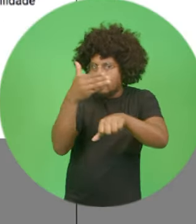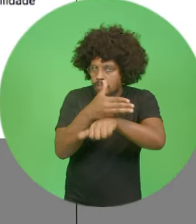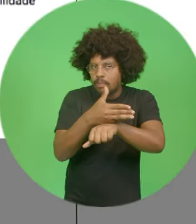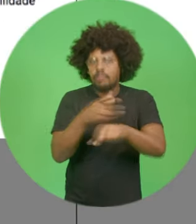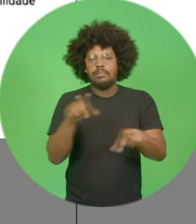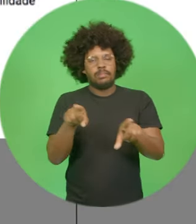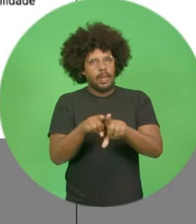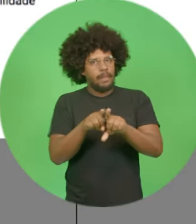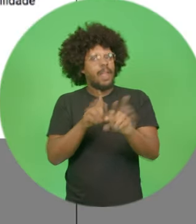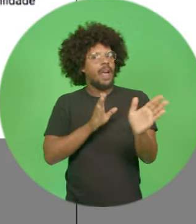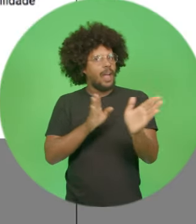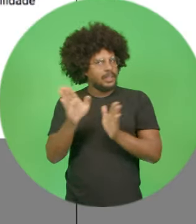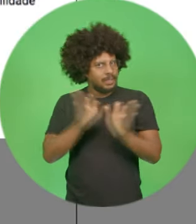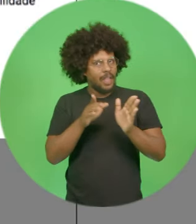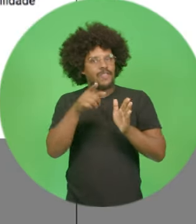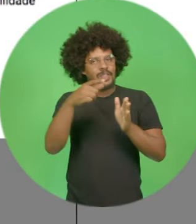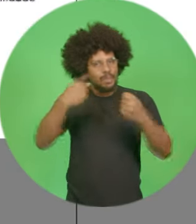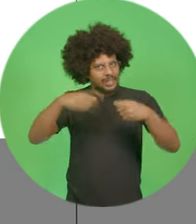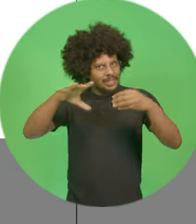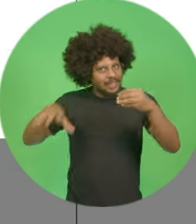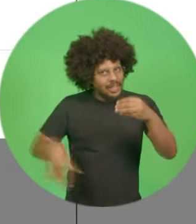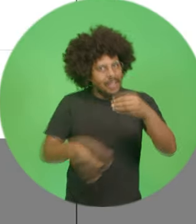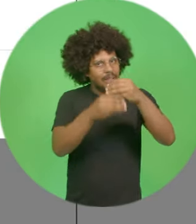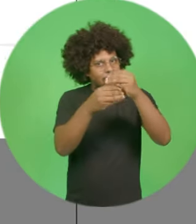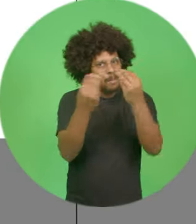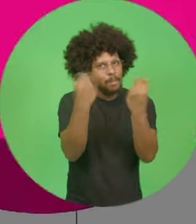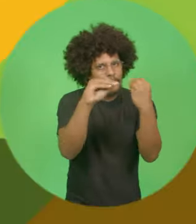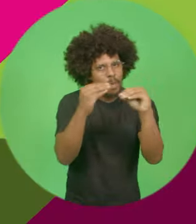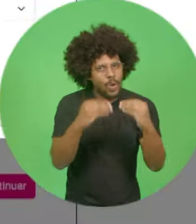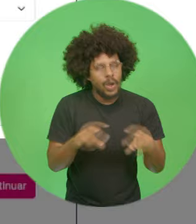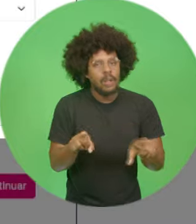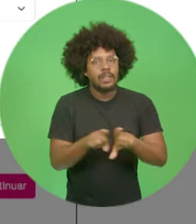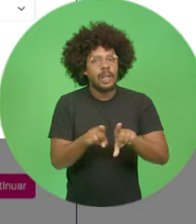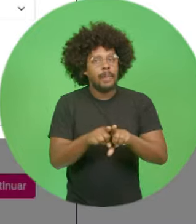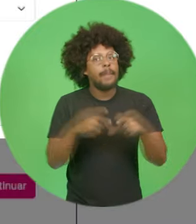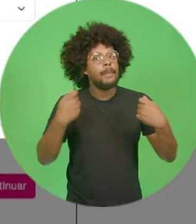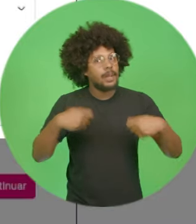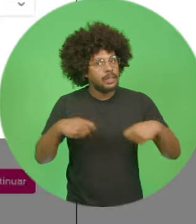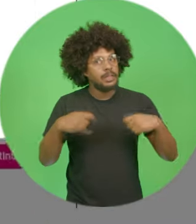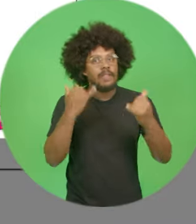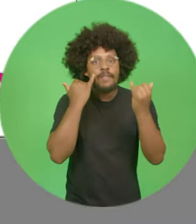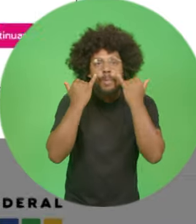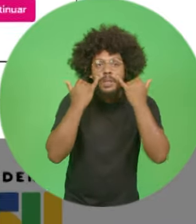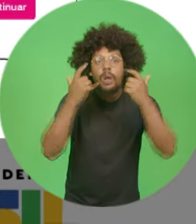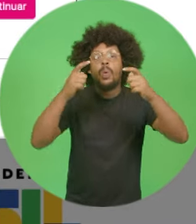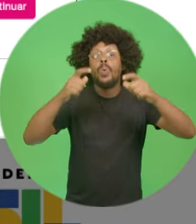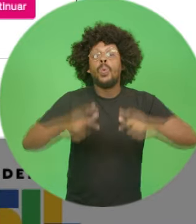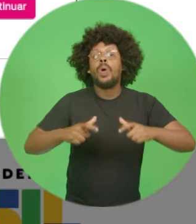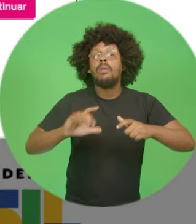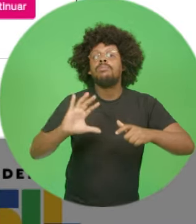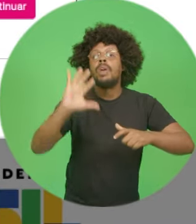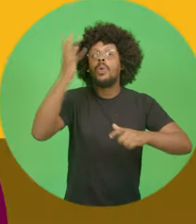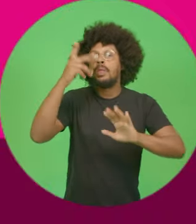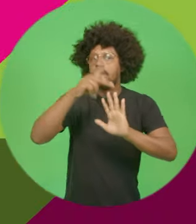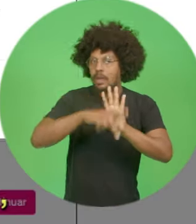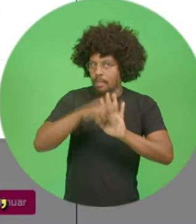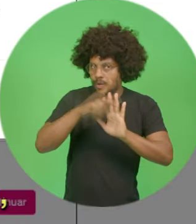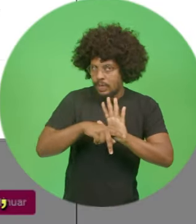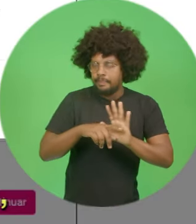Medidas de acessibilidade também devem ser destacadas, bem como onde será executado o projeto.